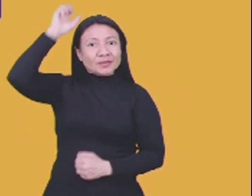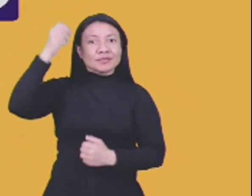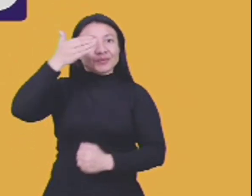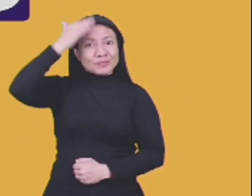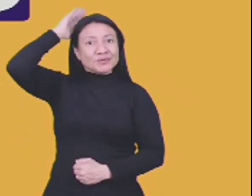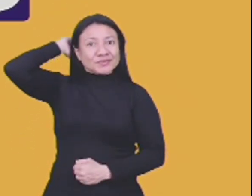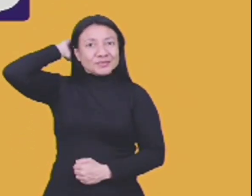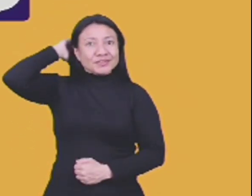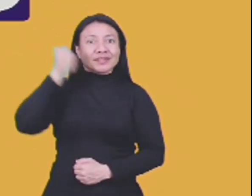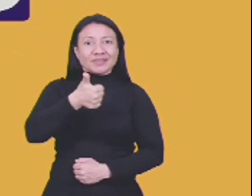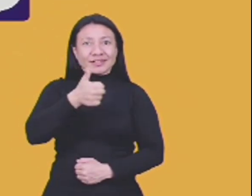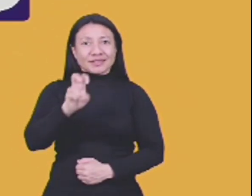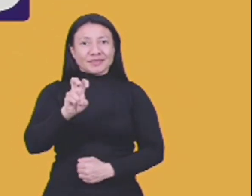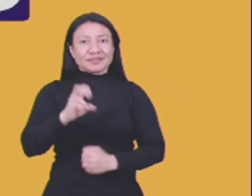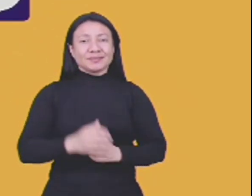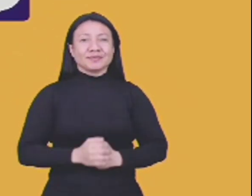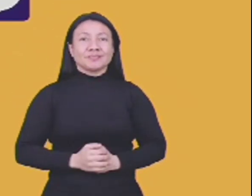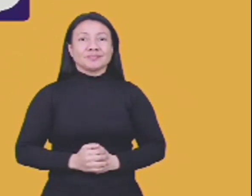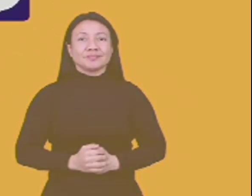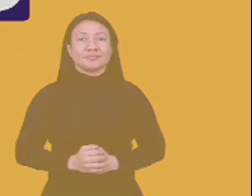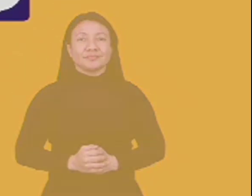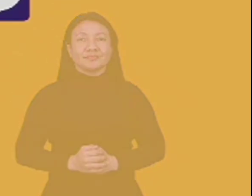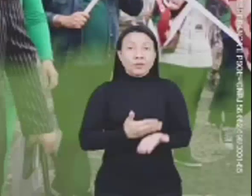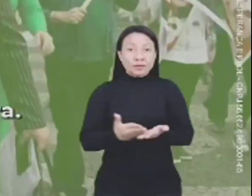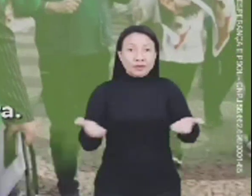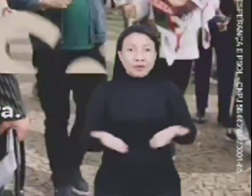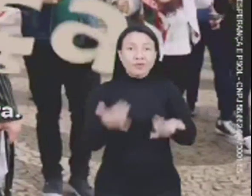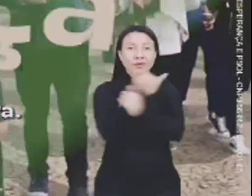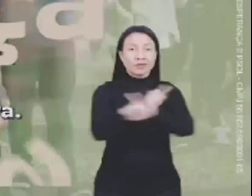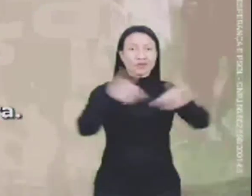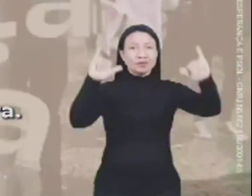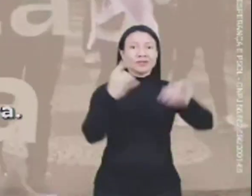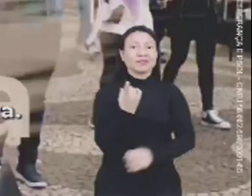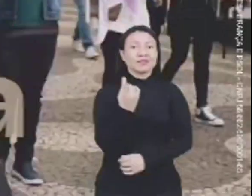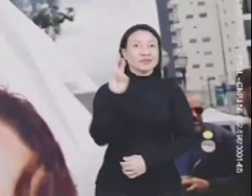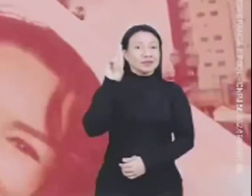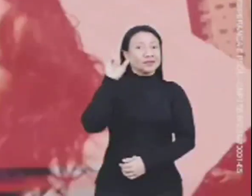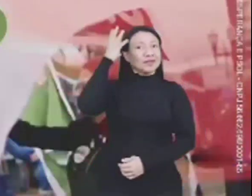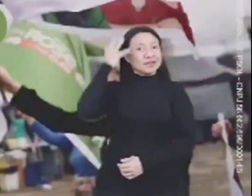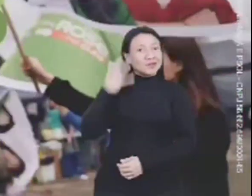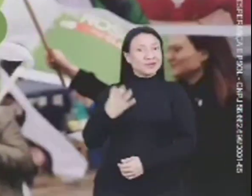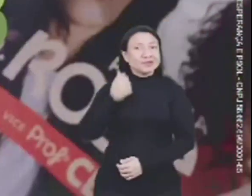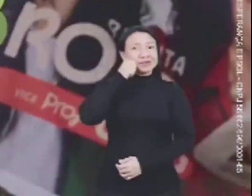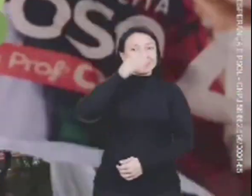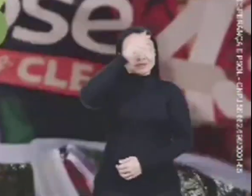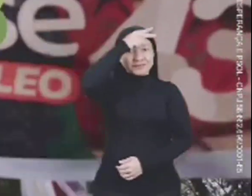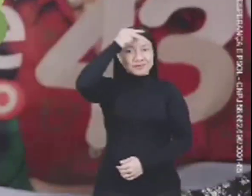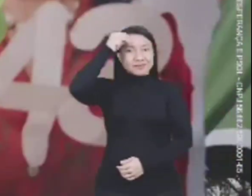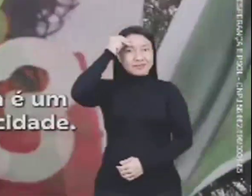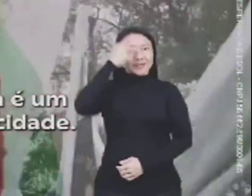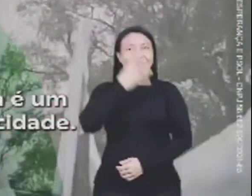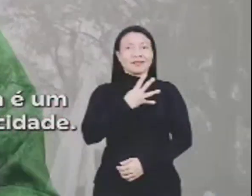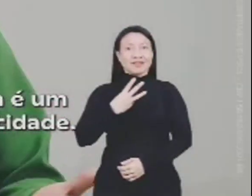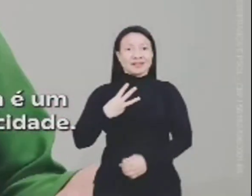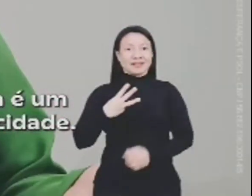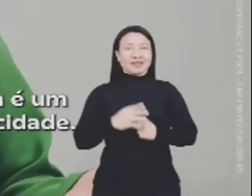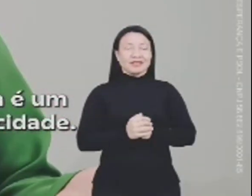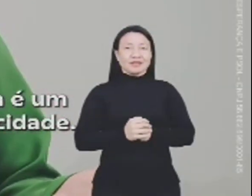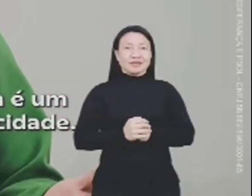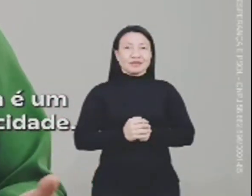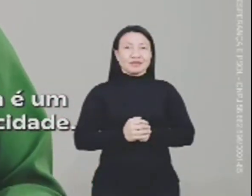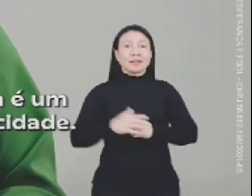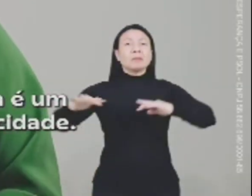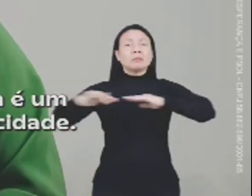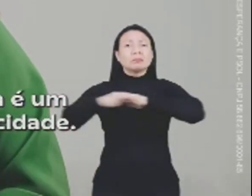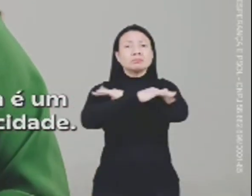Pedrão e Lurdinha. 15. Começa agora o programa Doutora Rose Prefeita 43. A mobilidade